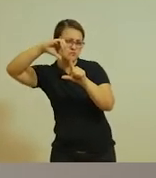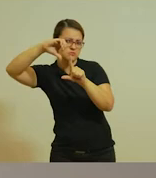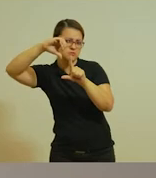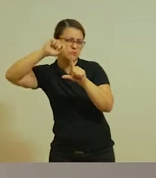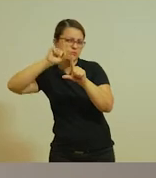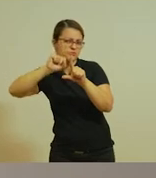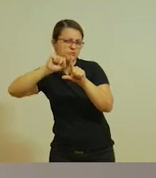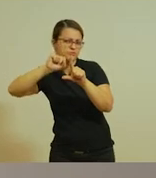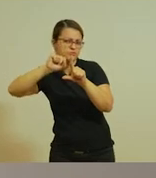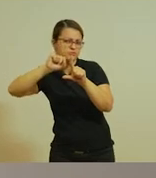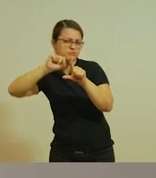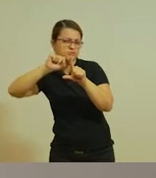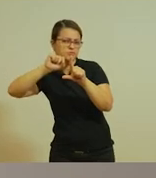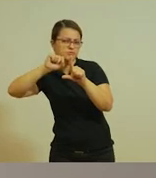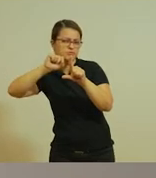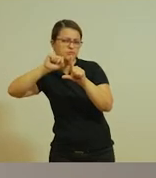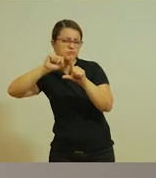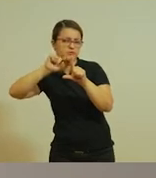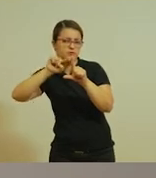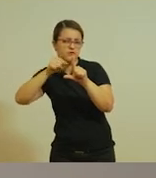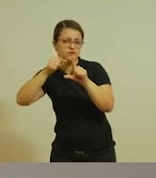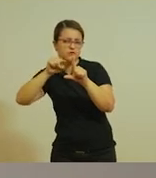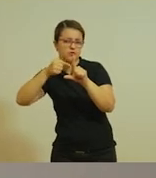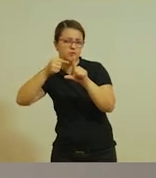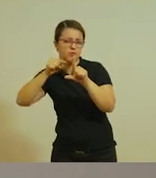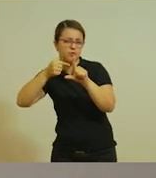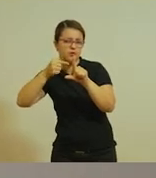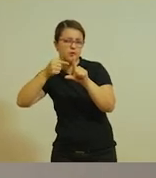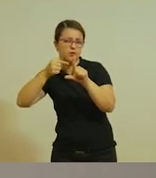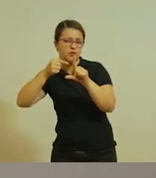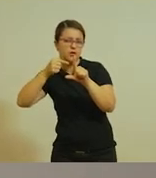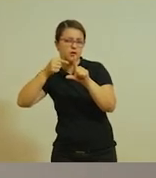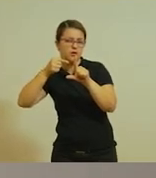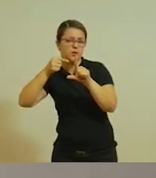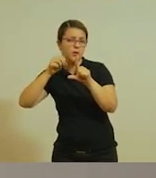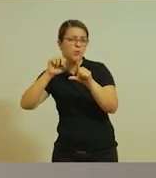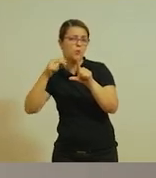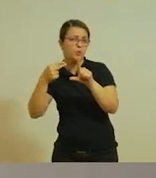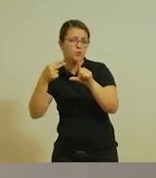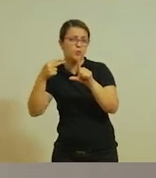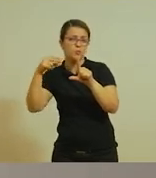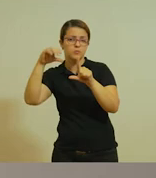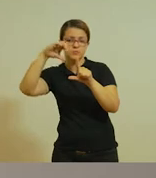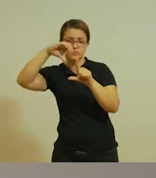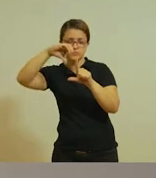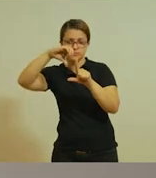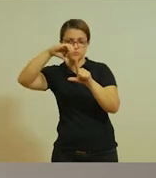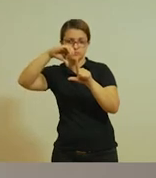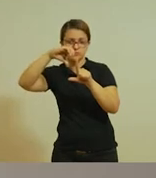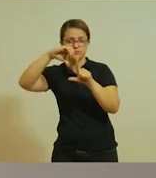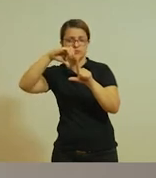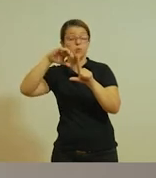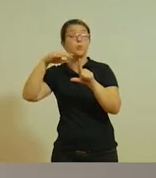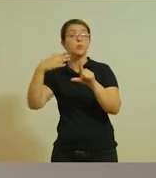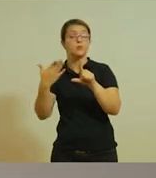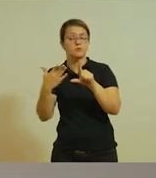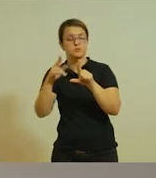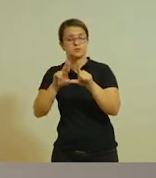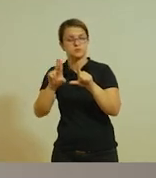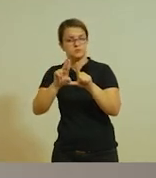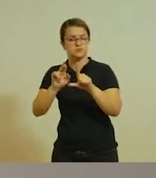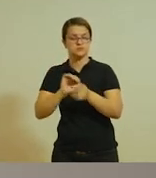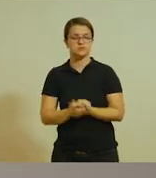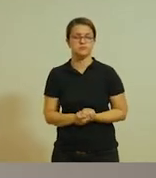O ponto final? A vírgula? Ou o ponto de interrogação?